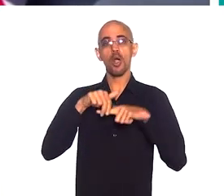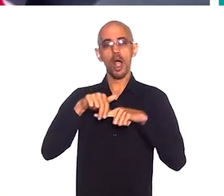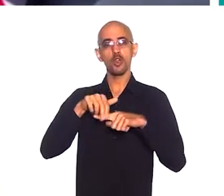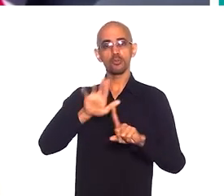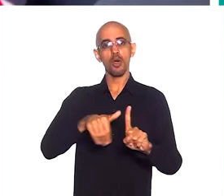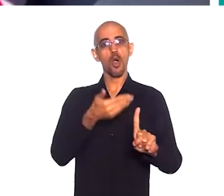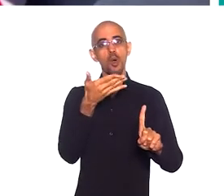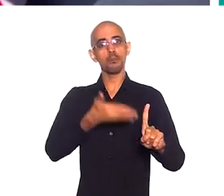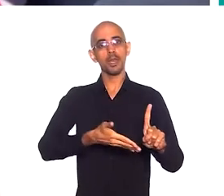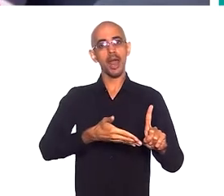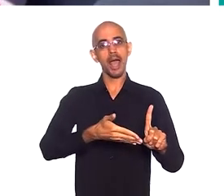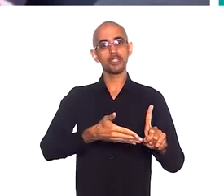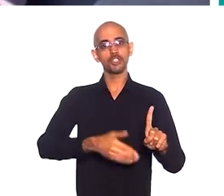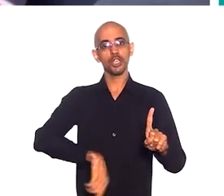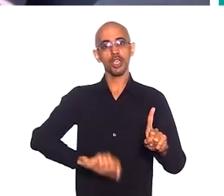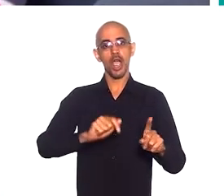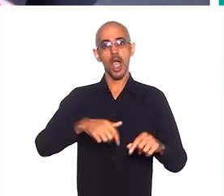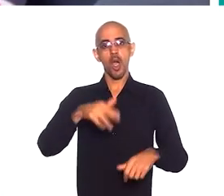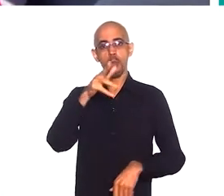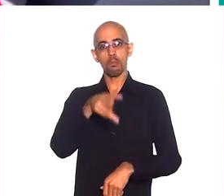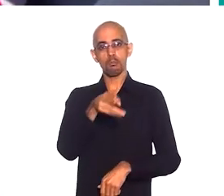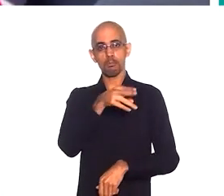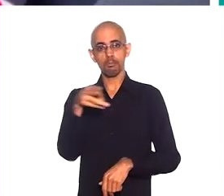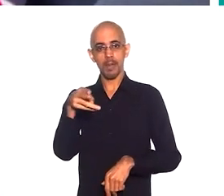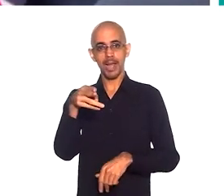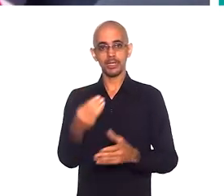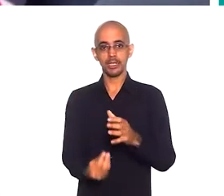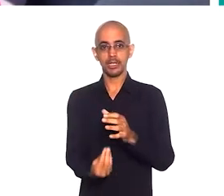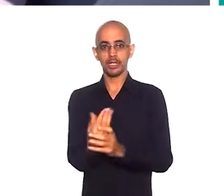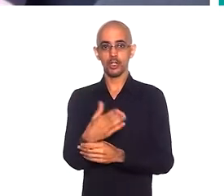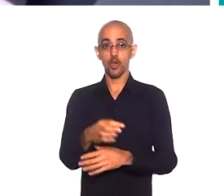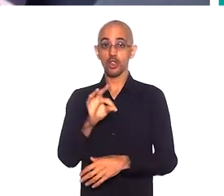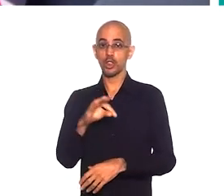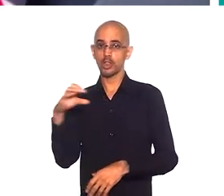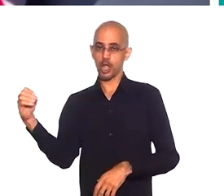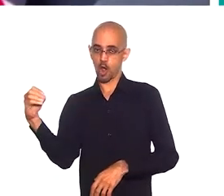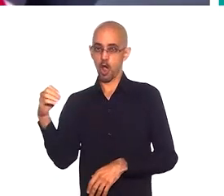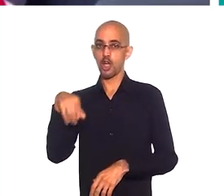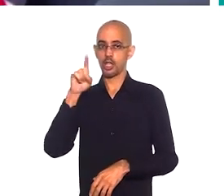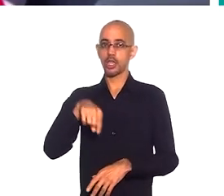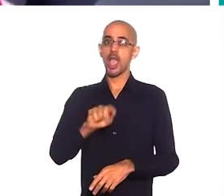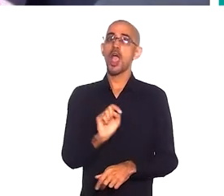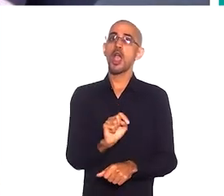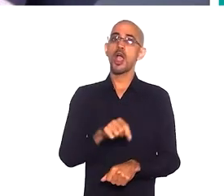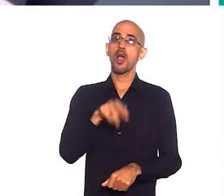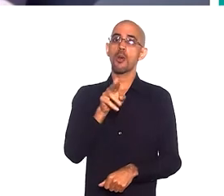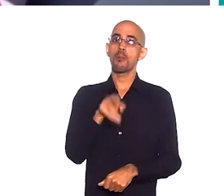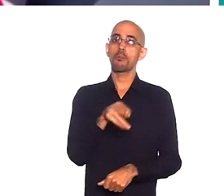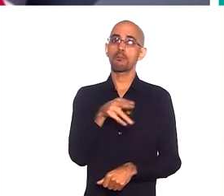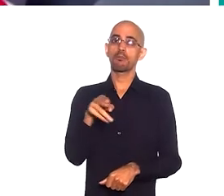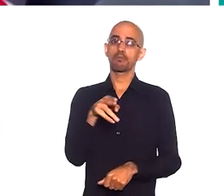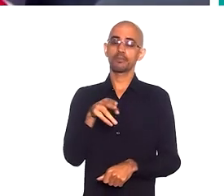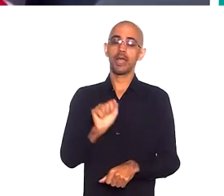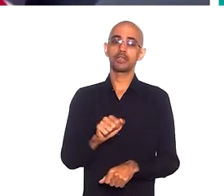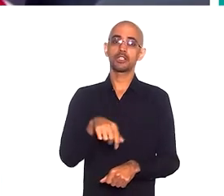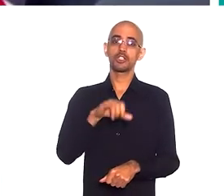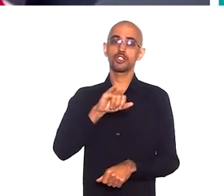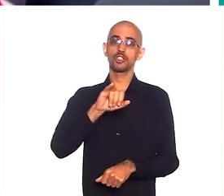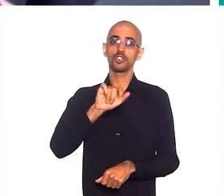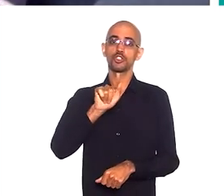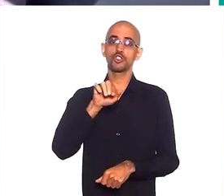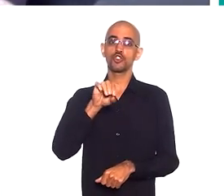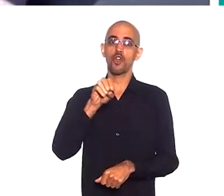homenagem ao grande padre que criou esse movimento lá em Tioflotone. Padre Giovanni. E em Maricá tem outro banco,